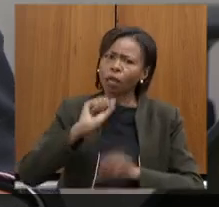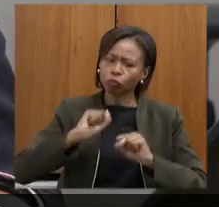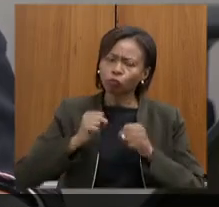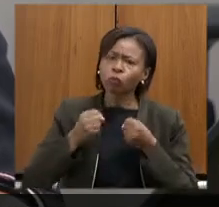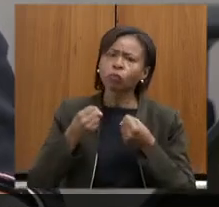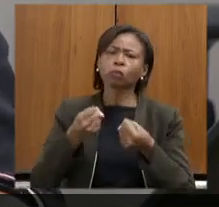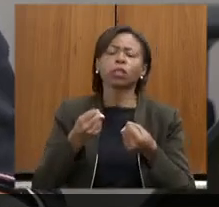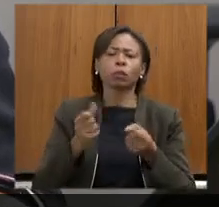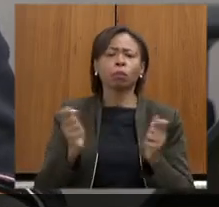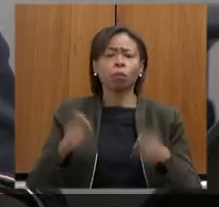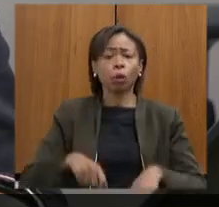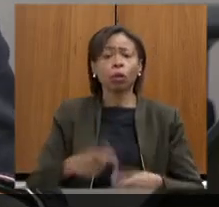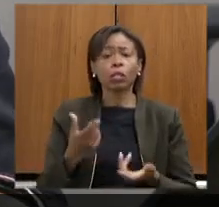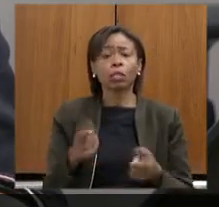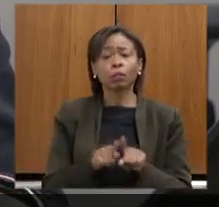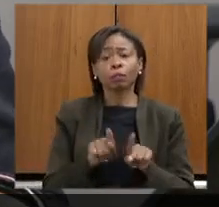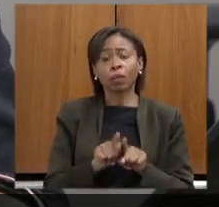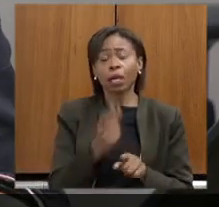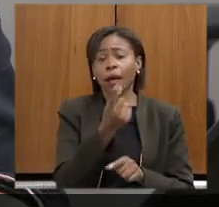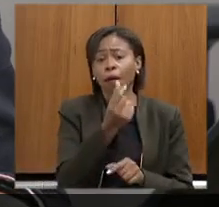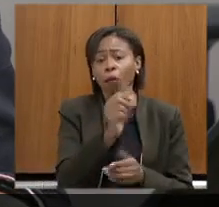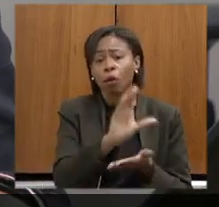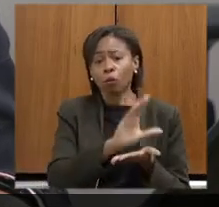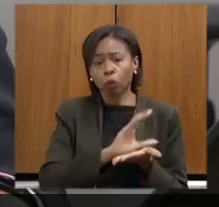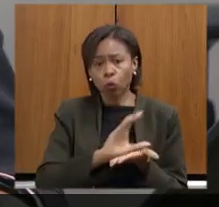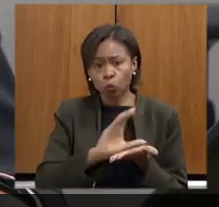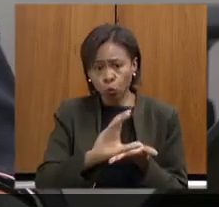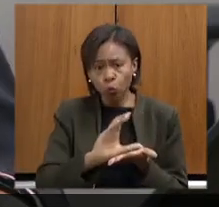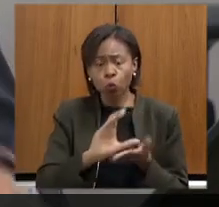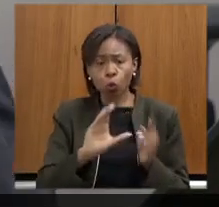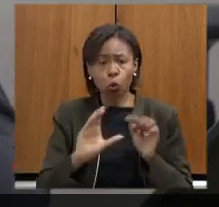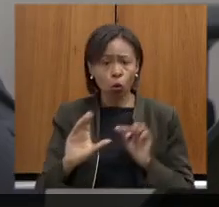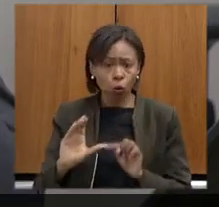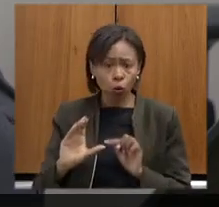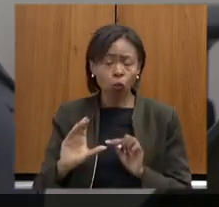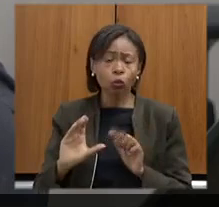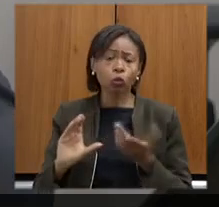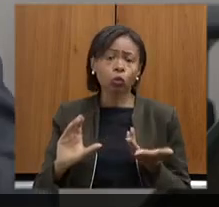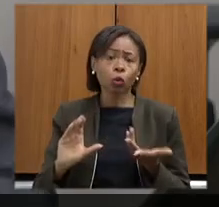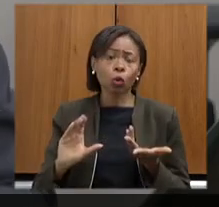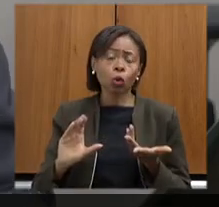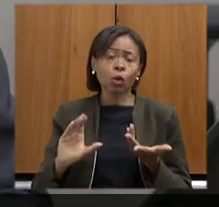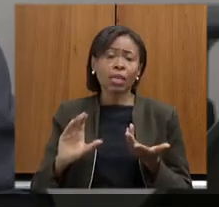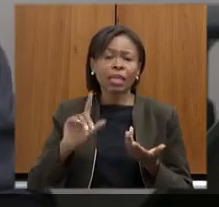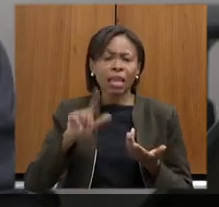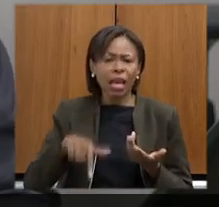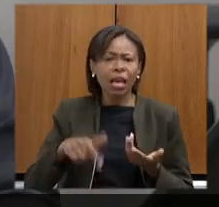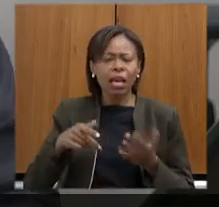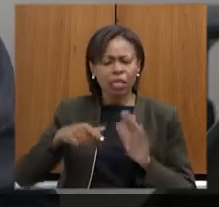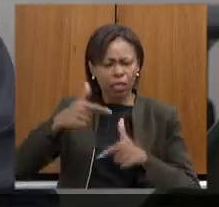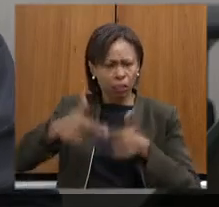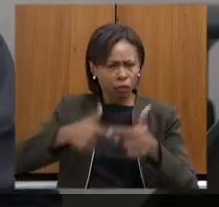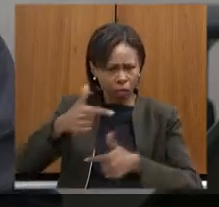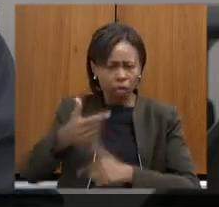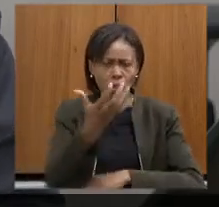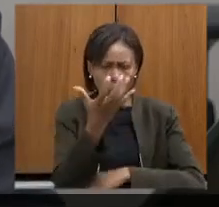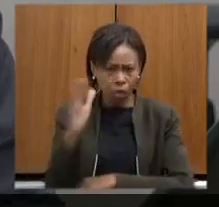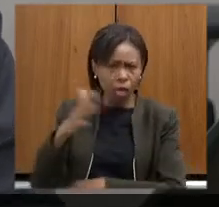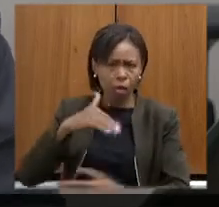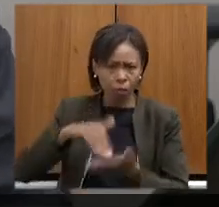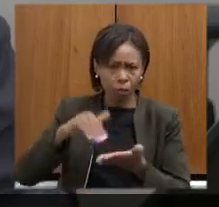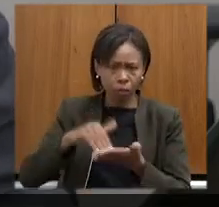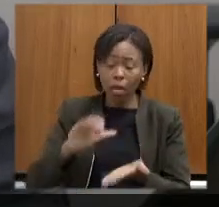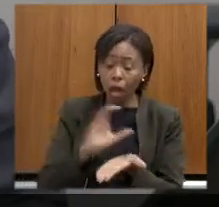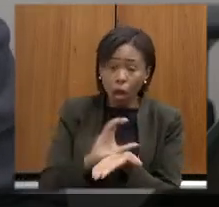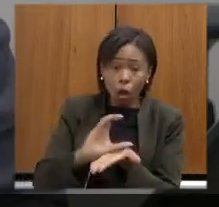parte dos recursos que são provenientes das atividades da secretaria de meio ambiente fique dentro